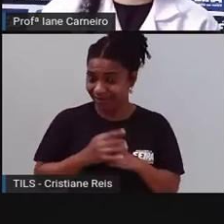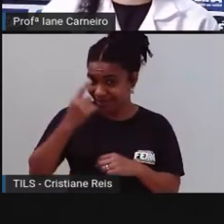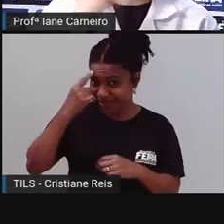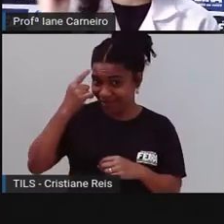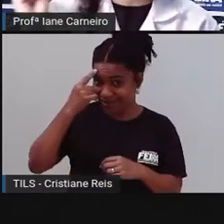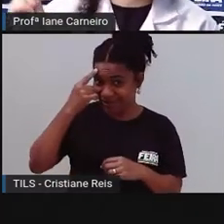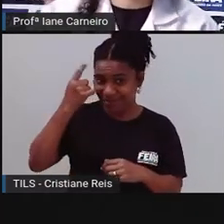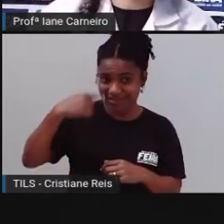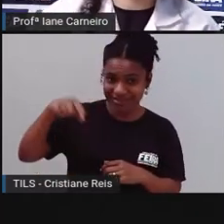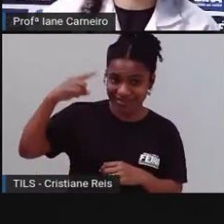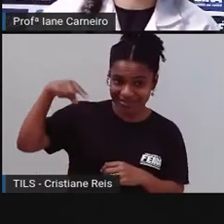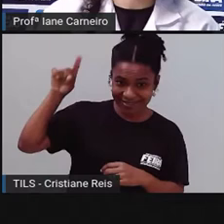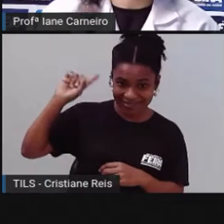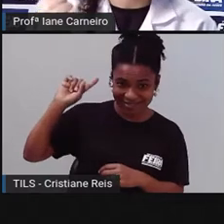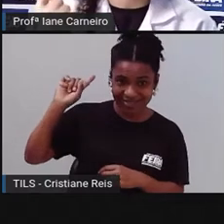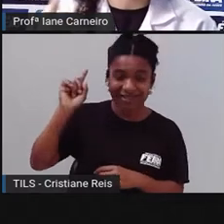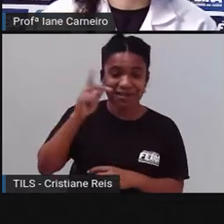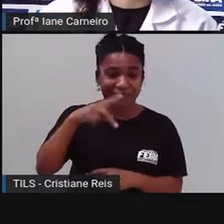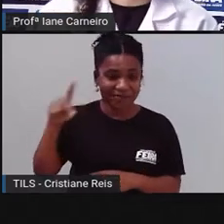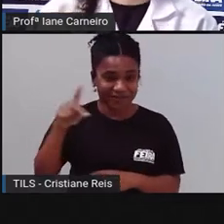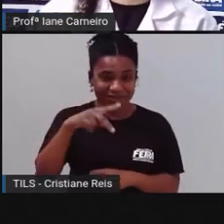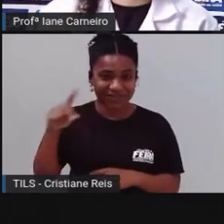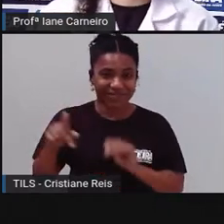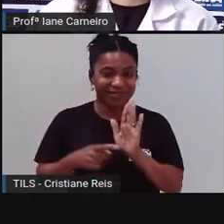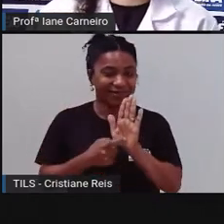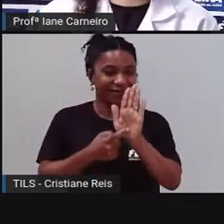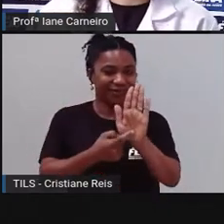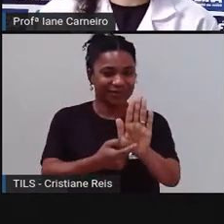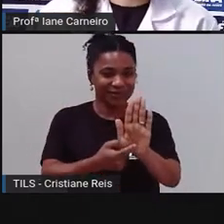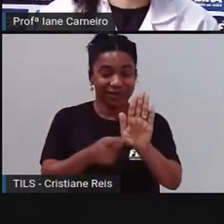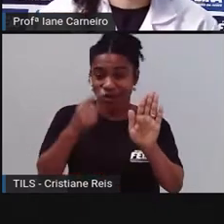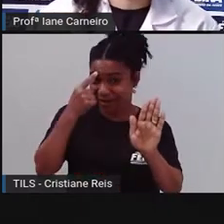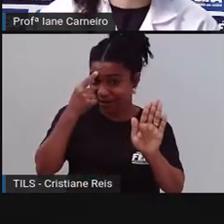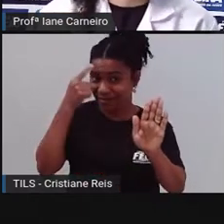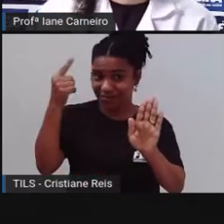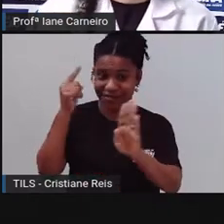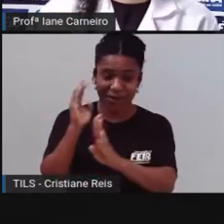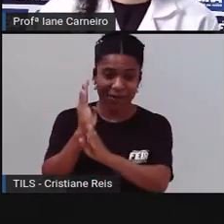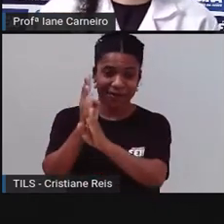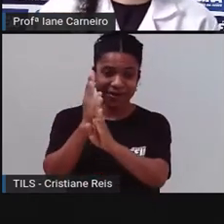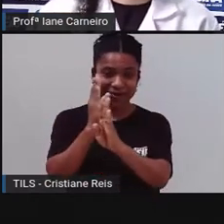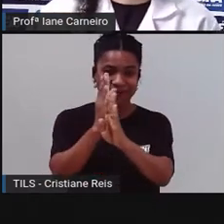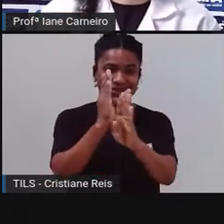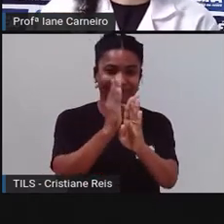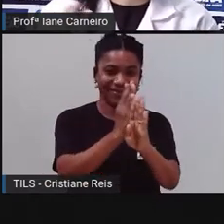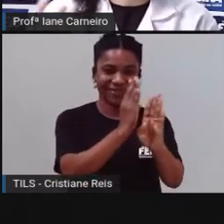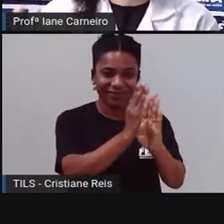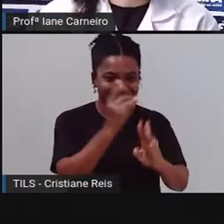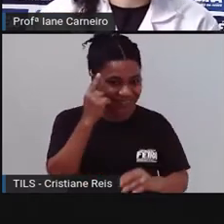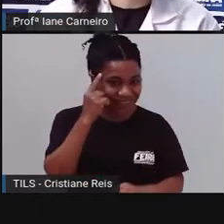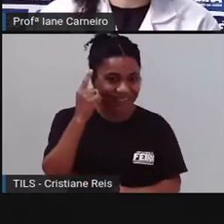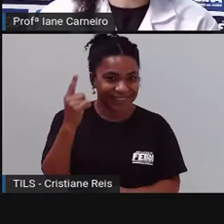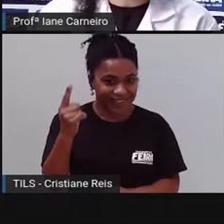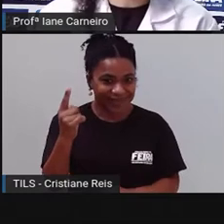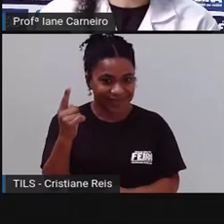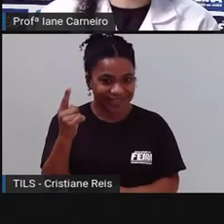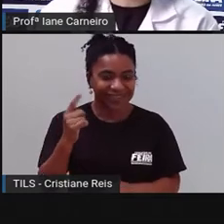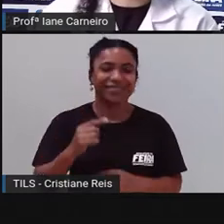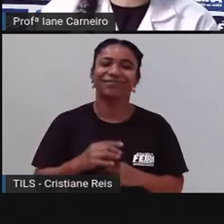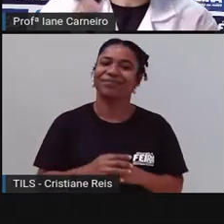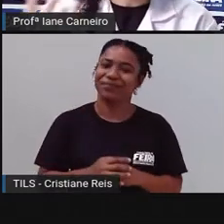vocês diversas adivinhas, né? E aí a Pró foi falando para vocês a importância de ampliar o repertório dessas